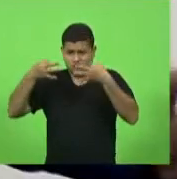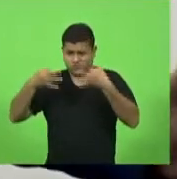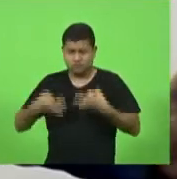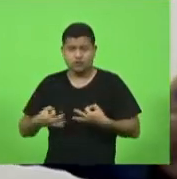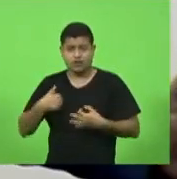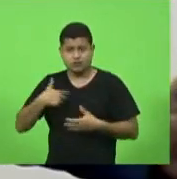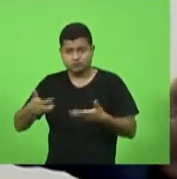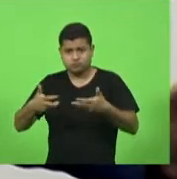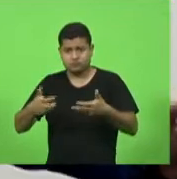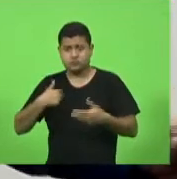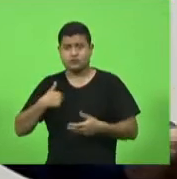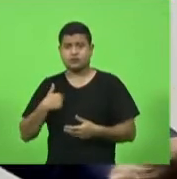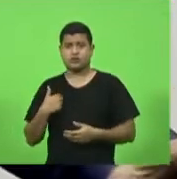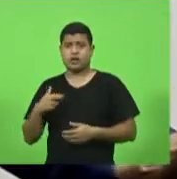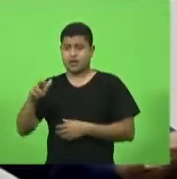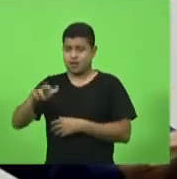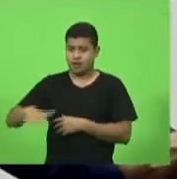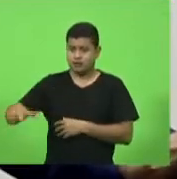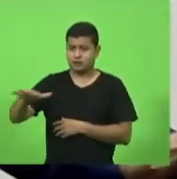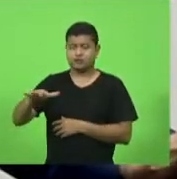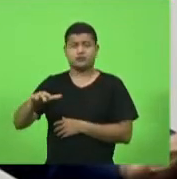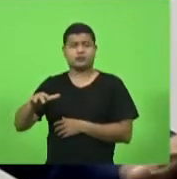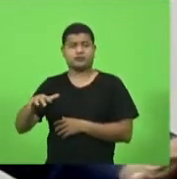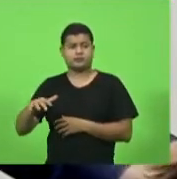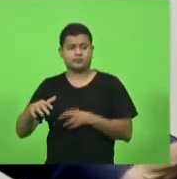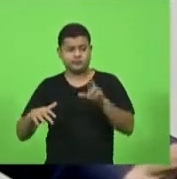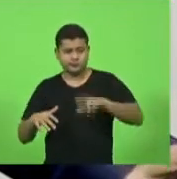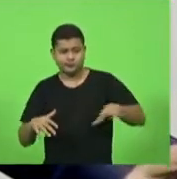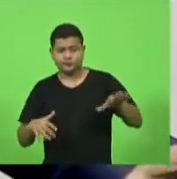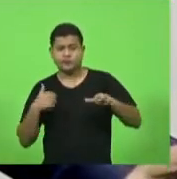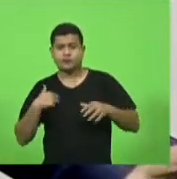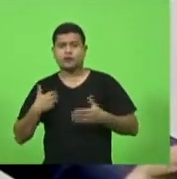e ser mais justo com outra de forma nenhuma.